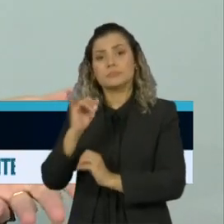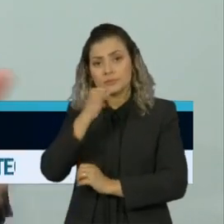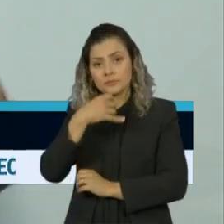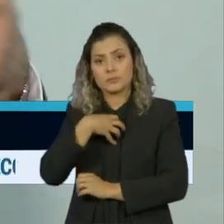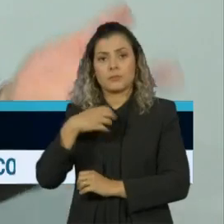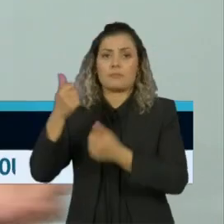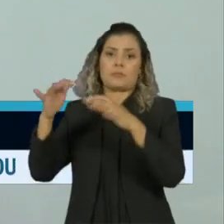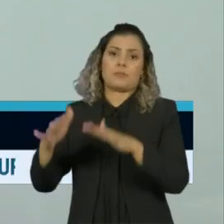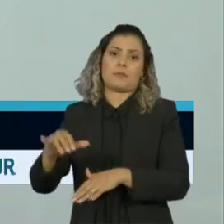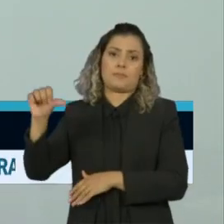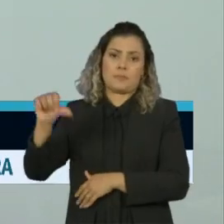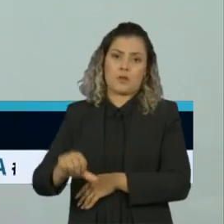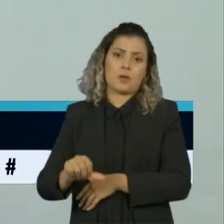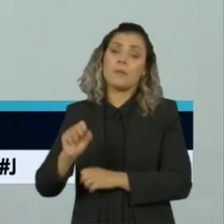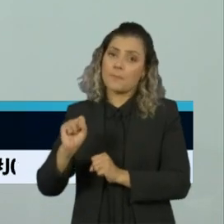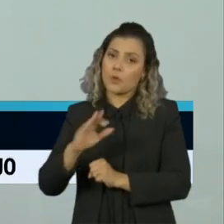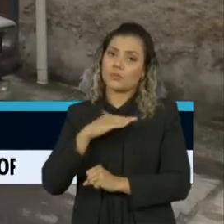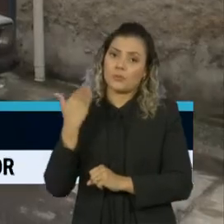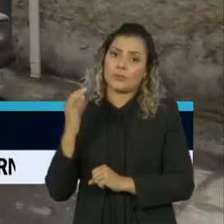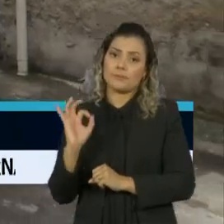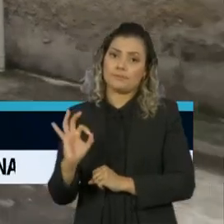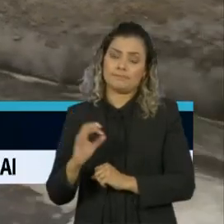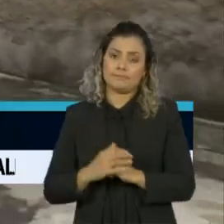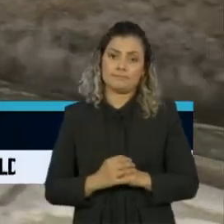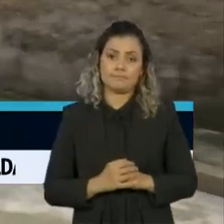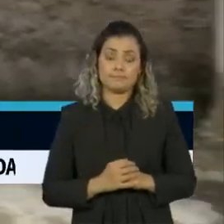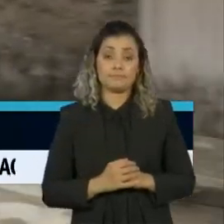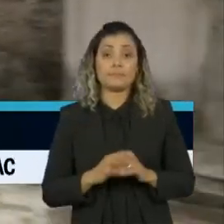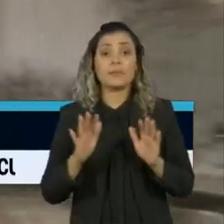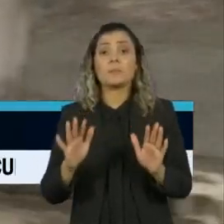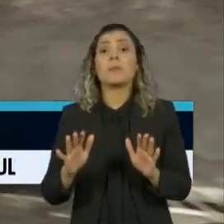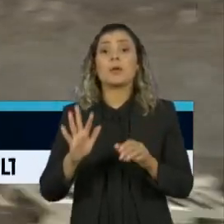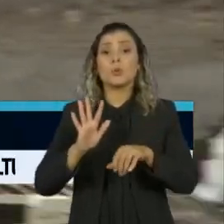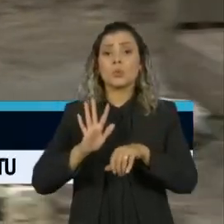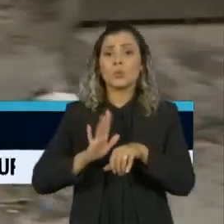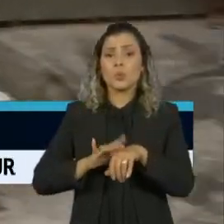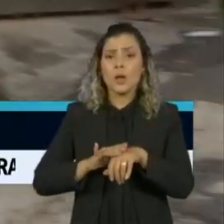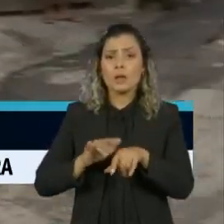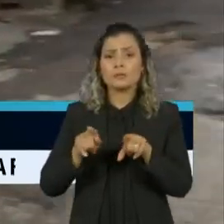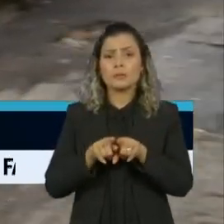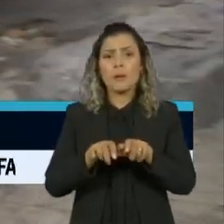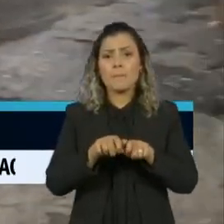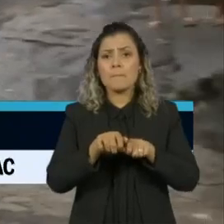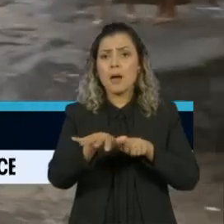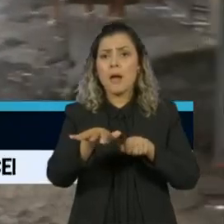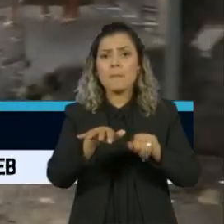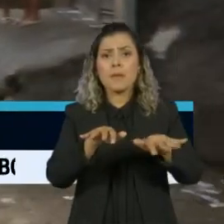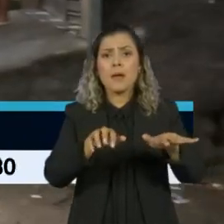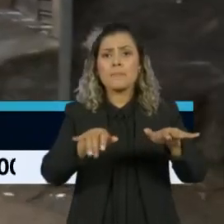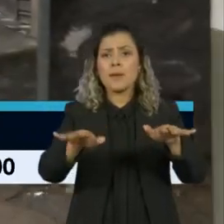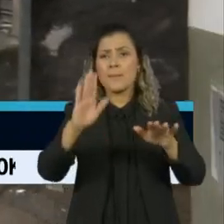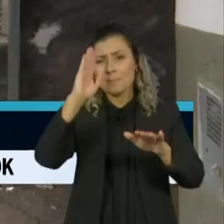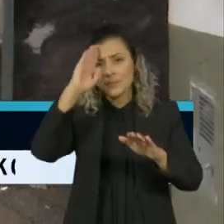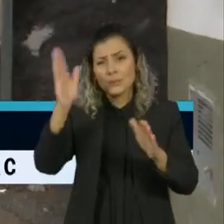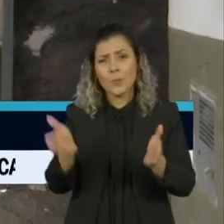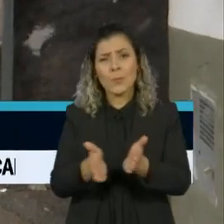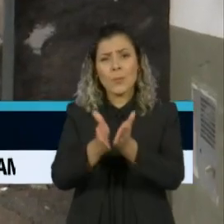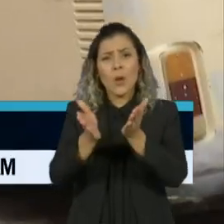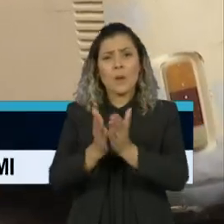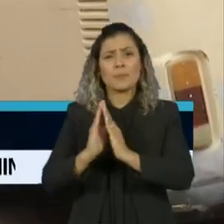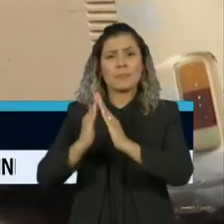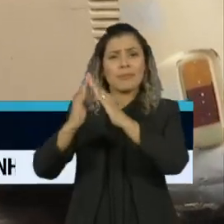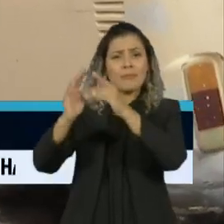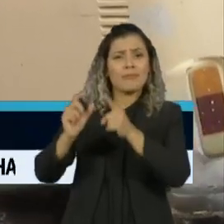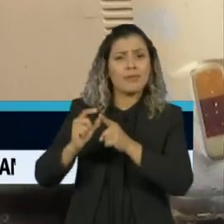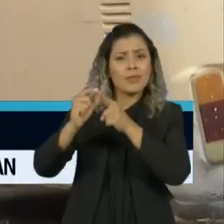piorar e a pessoa pode morrer. A interiorização da doença e o avanço, principalmente nas áreas mais pobres,